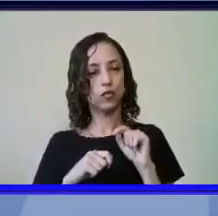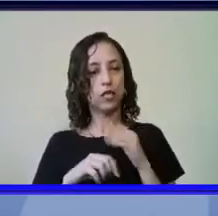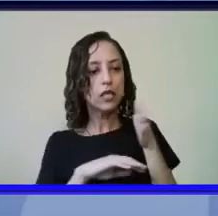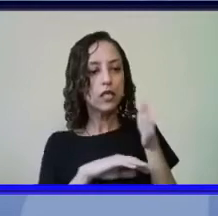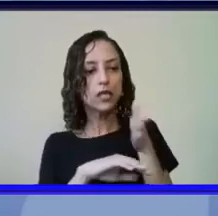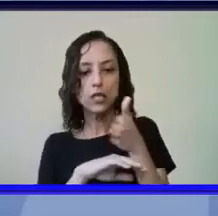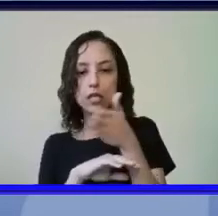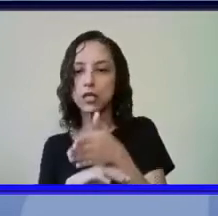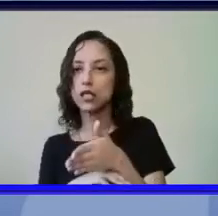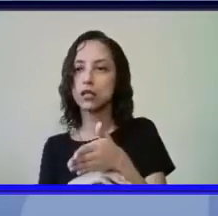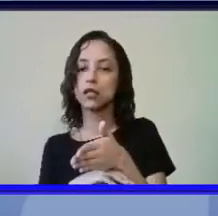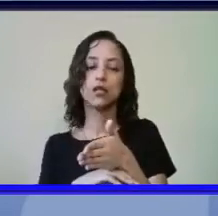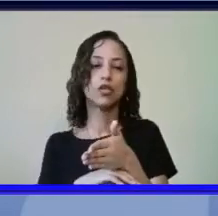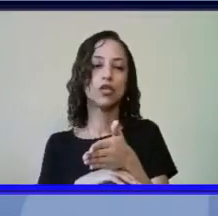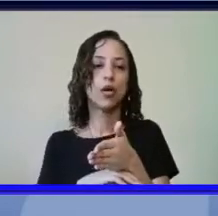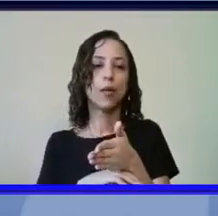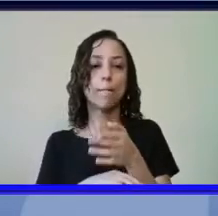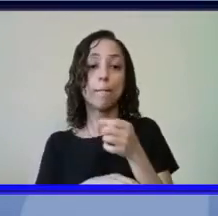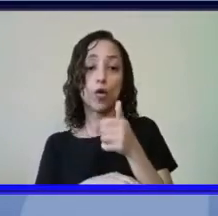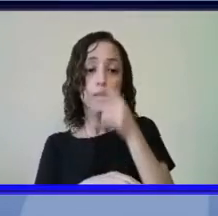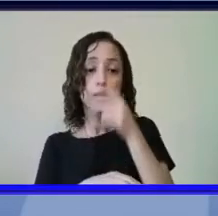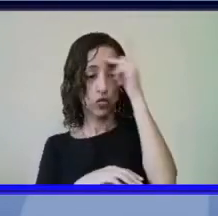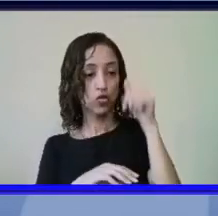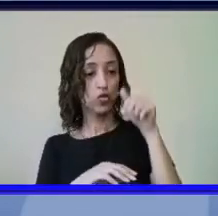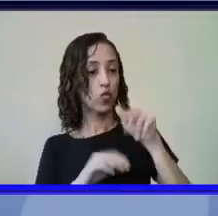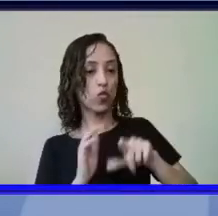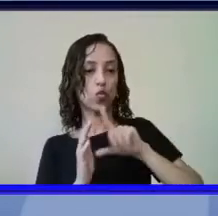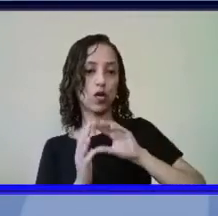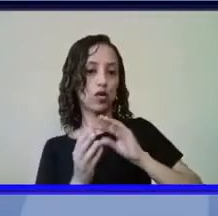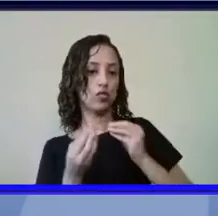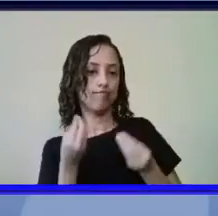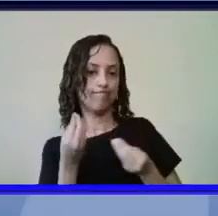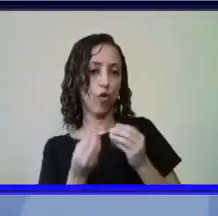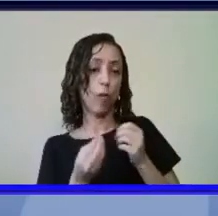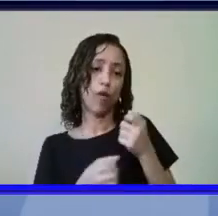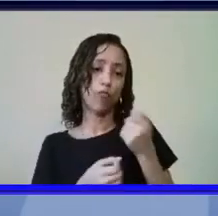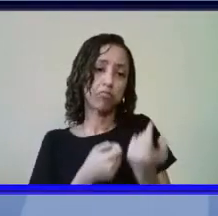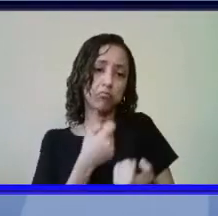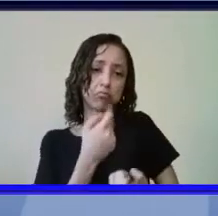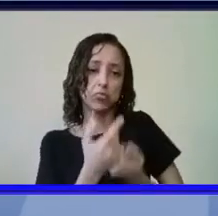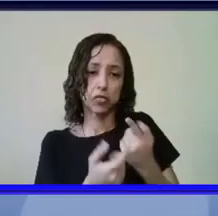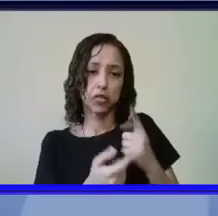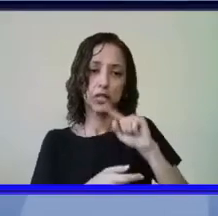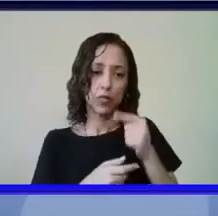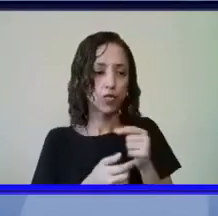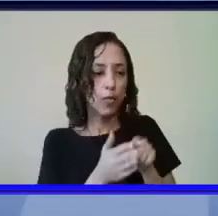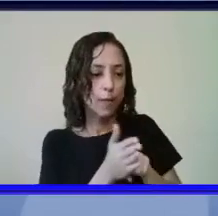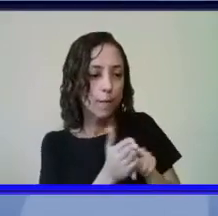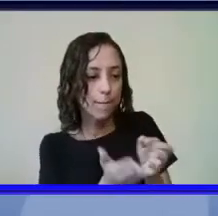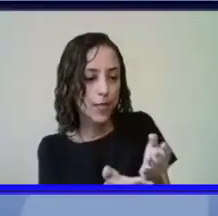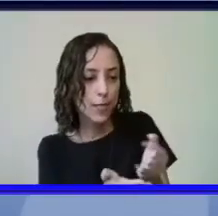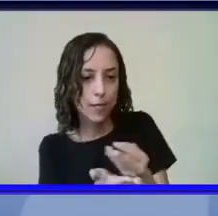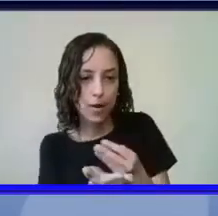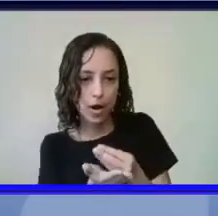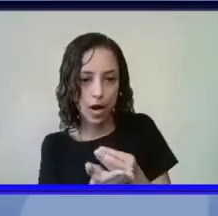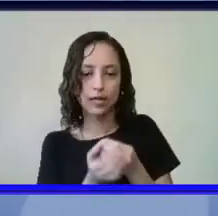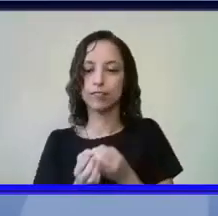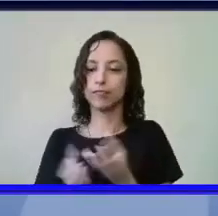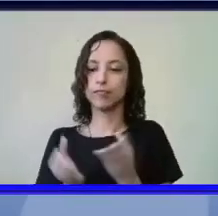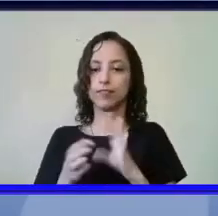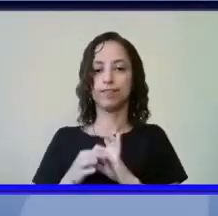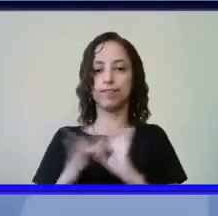geográficas onde poucas pessoas foram e depois disponibilizar esse material a qualquer